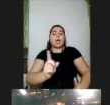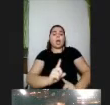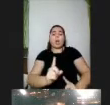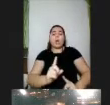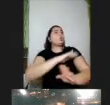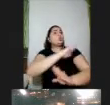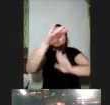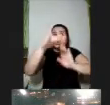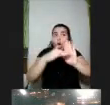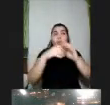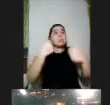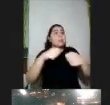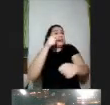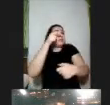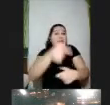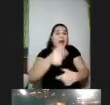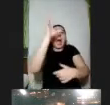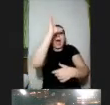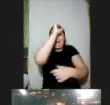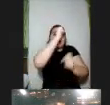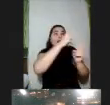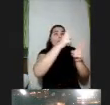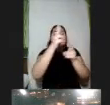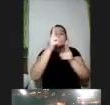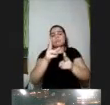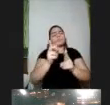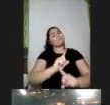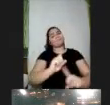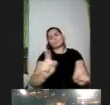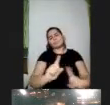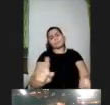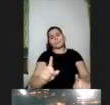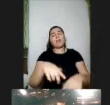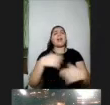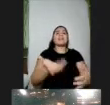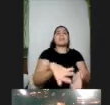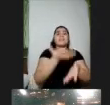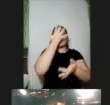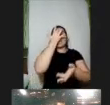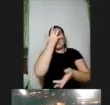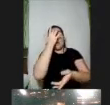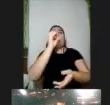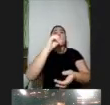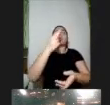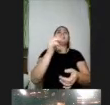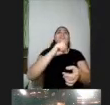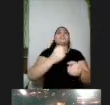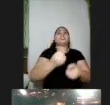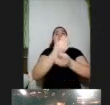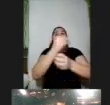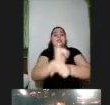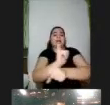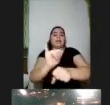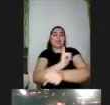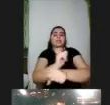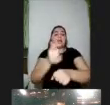ter que aprender determinada coisa que a não aprende a gente decora coisas a gente cria estratégias minimônicas aí